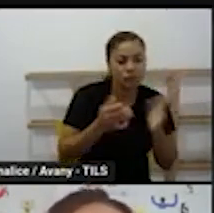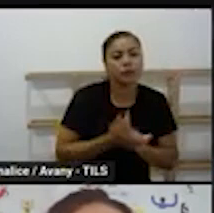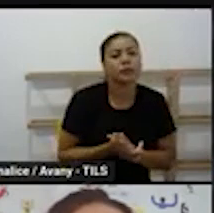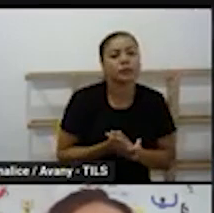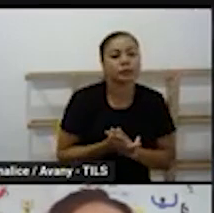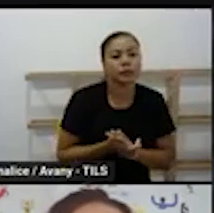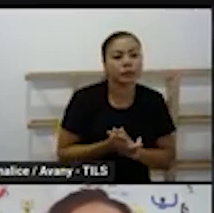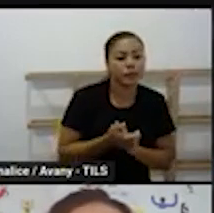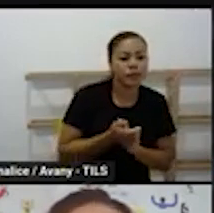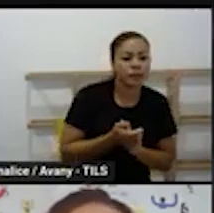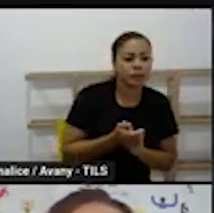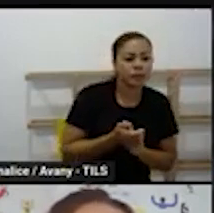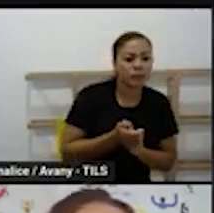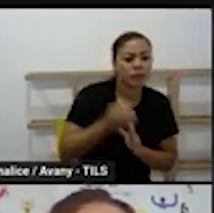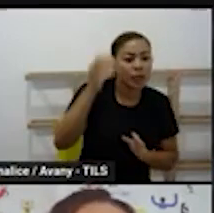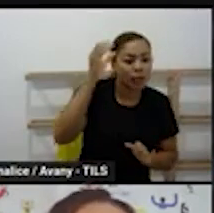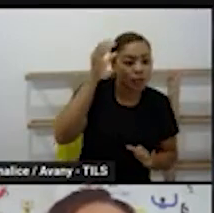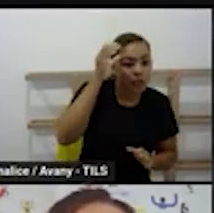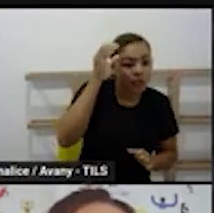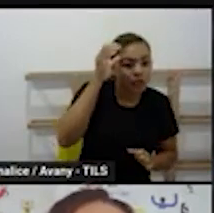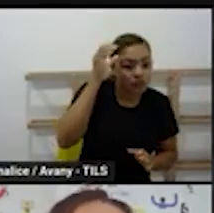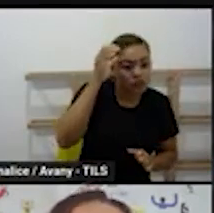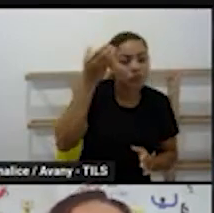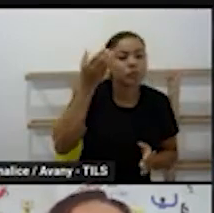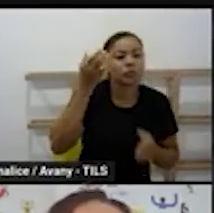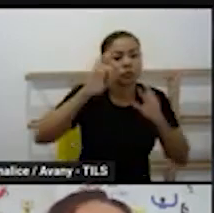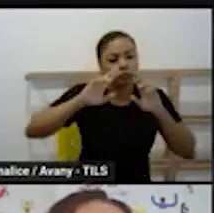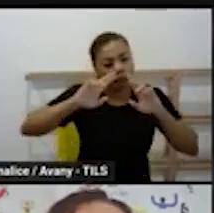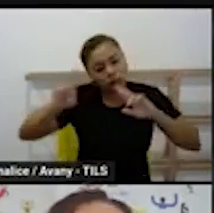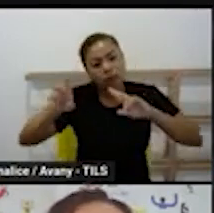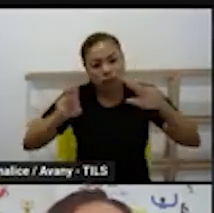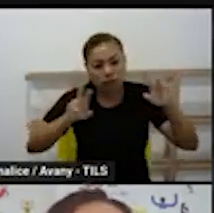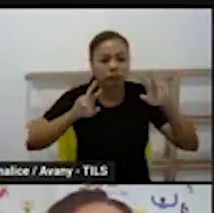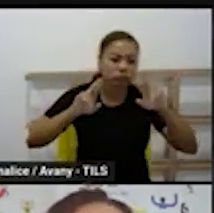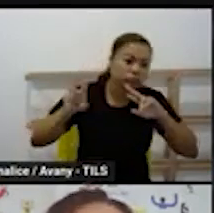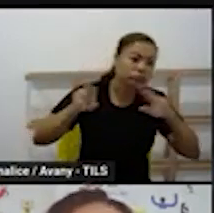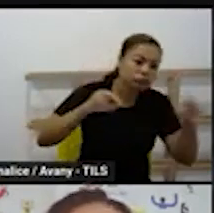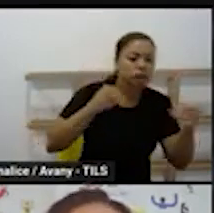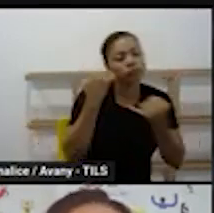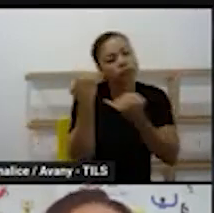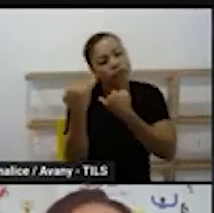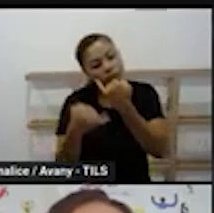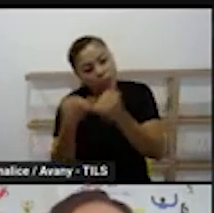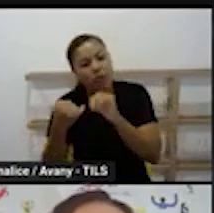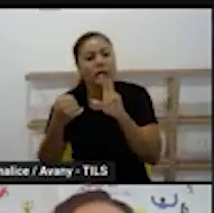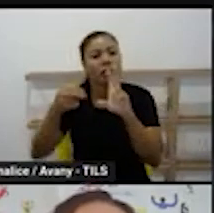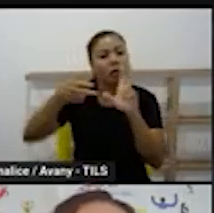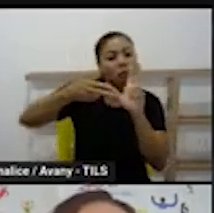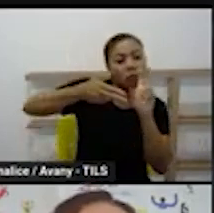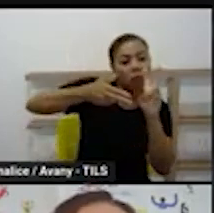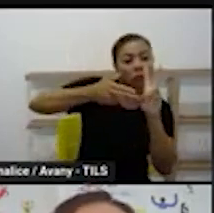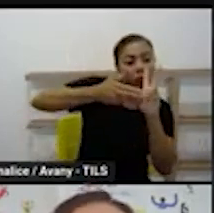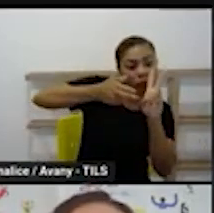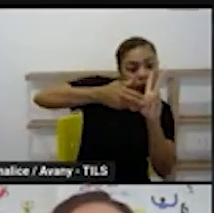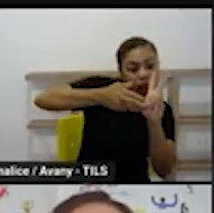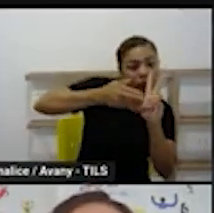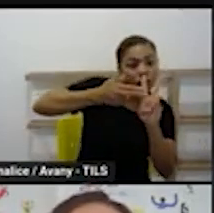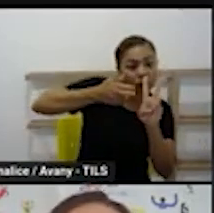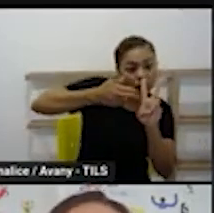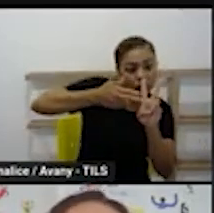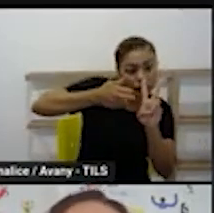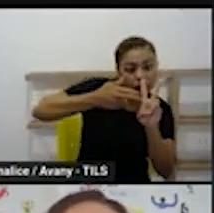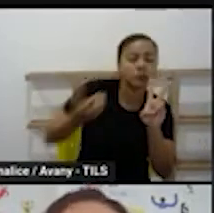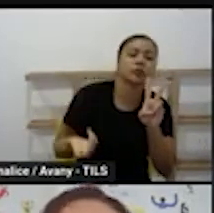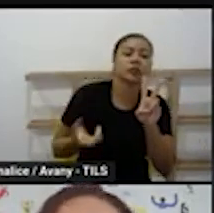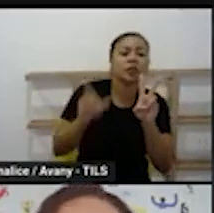diferentes que a gente traga para a escola cultura africana trazer o brincar dos povos indígenas né então a gente